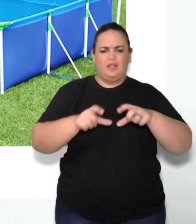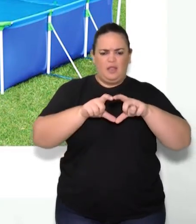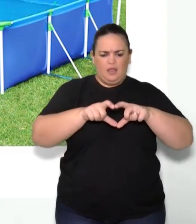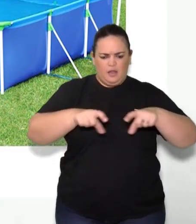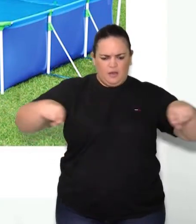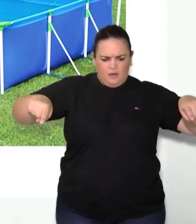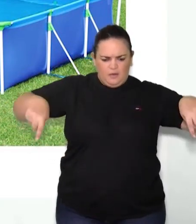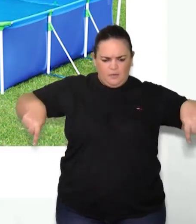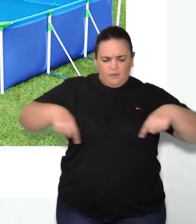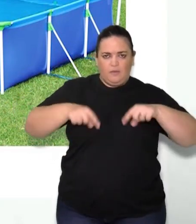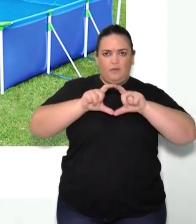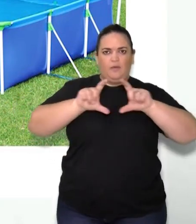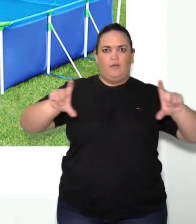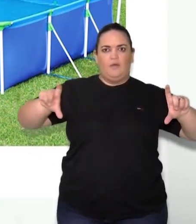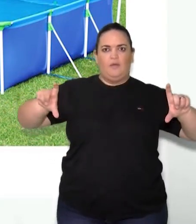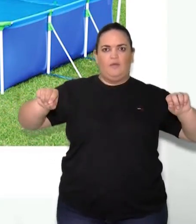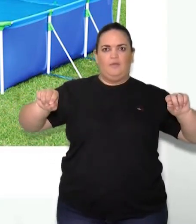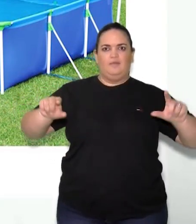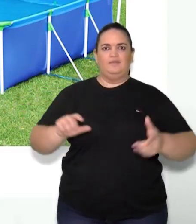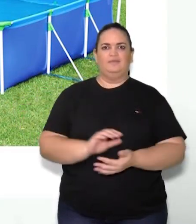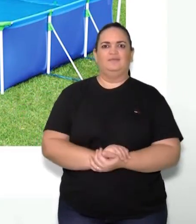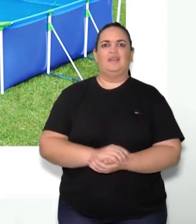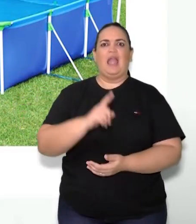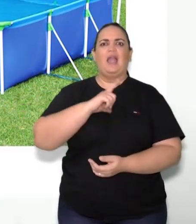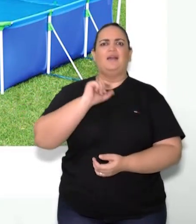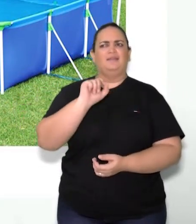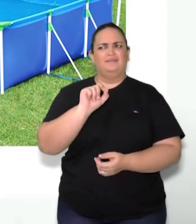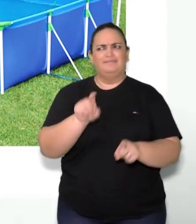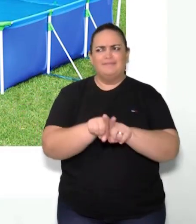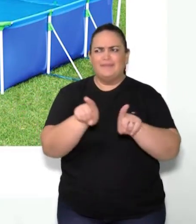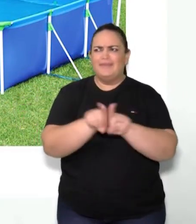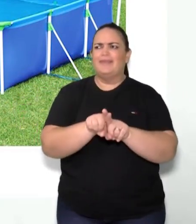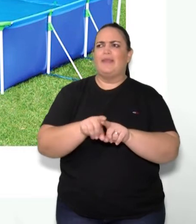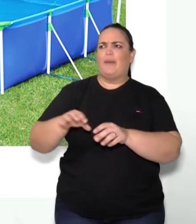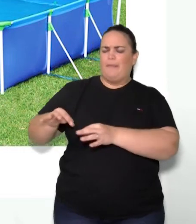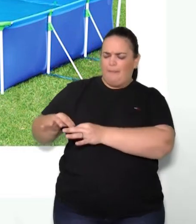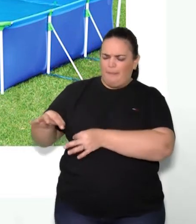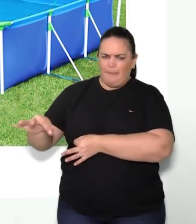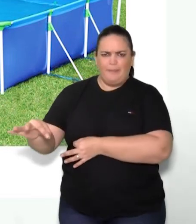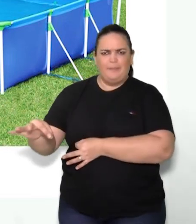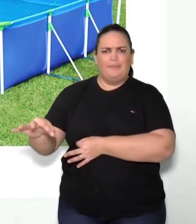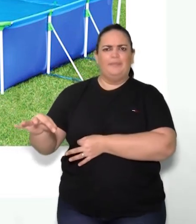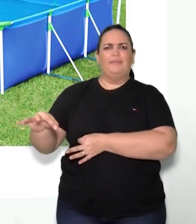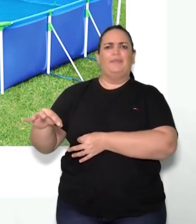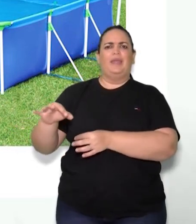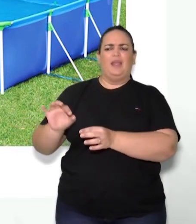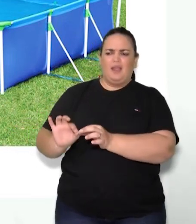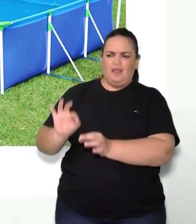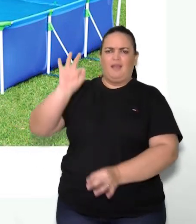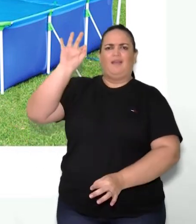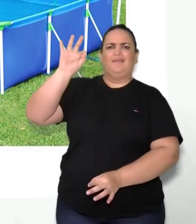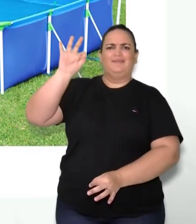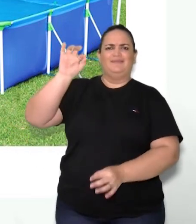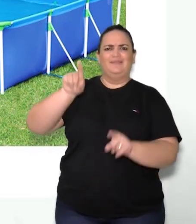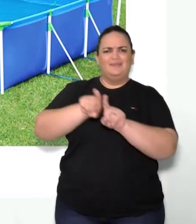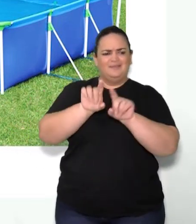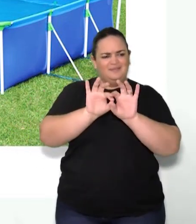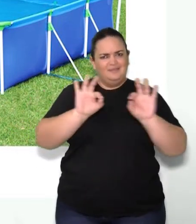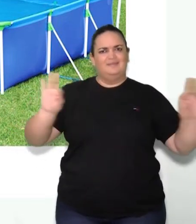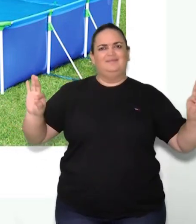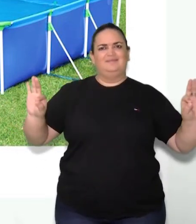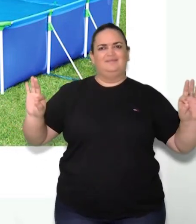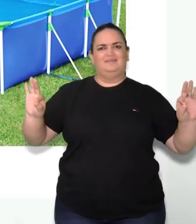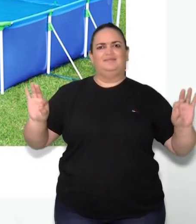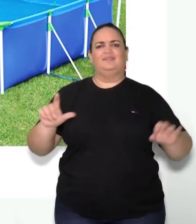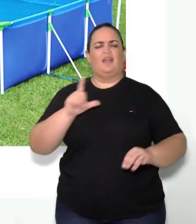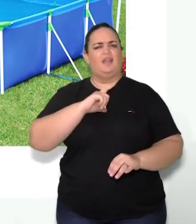Perceba ali, né? Temos também as dimensões de comprimento, largura e altura, e a água, ela